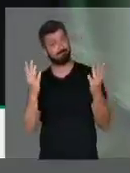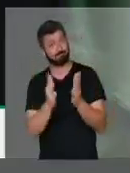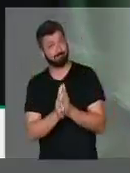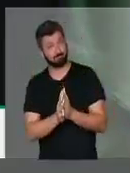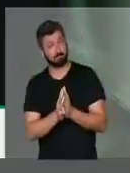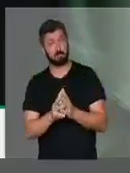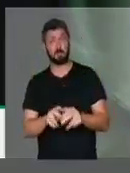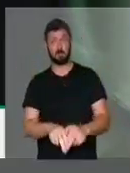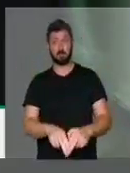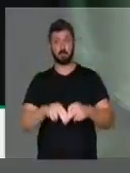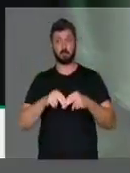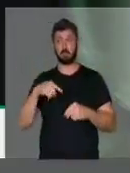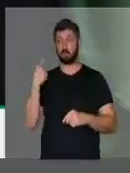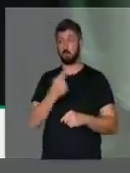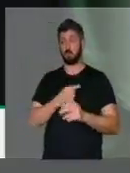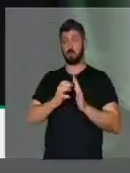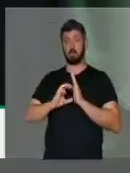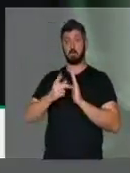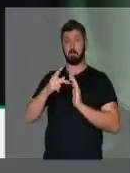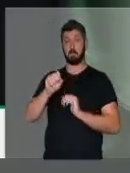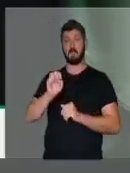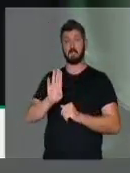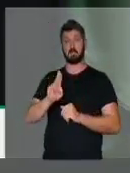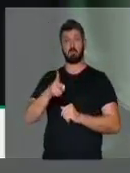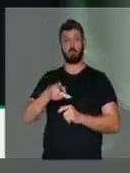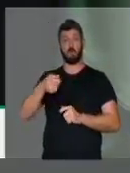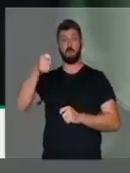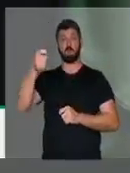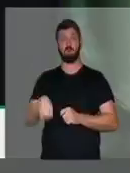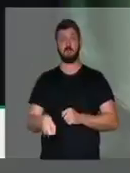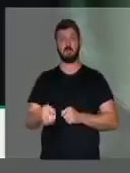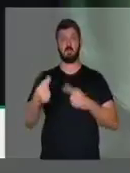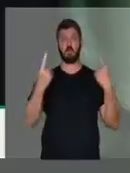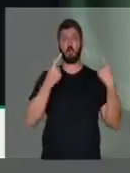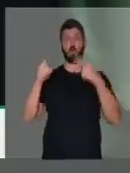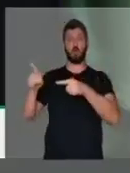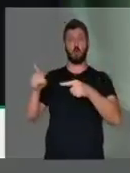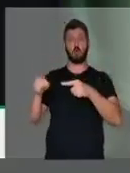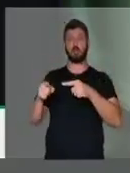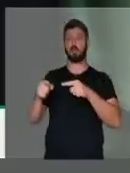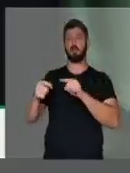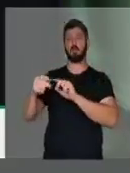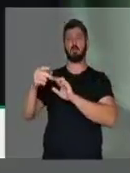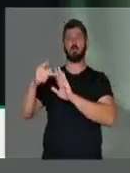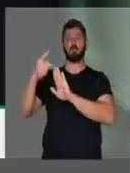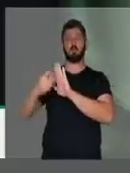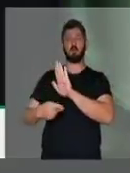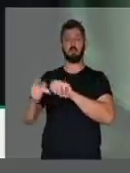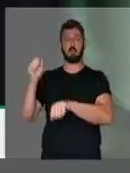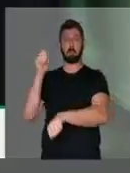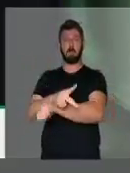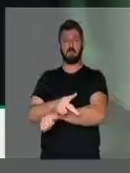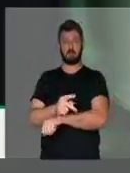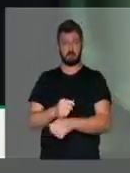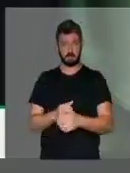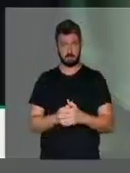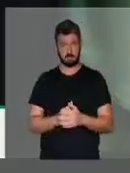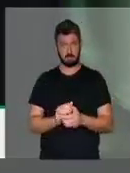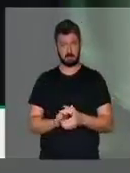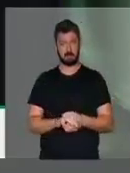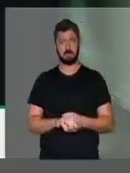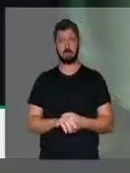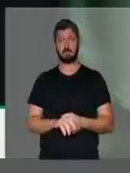isso, o PSB continua firme na oposição à matéria da Previdência Social.